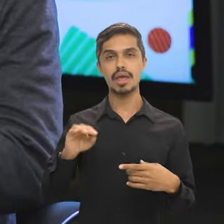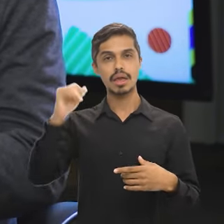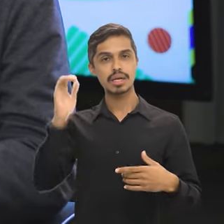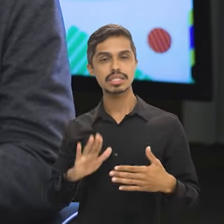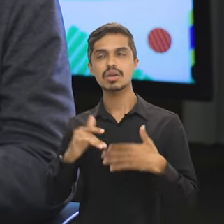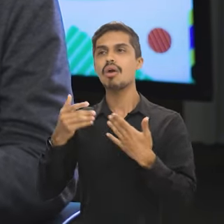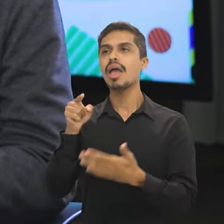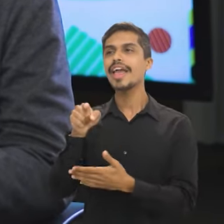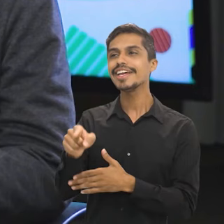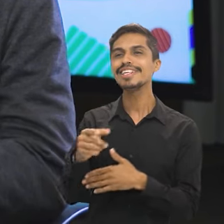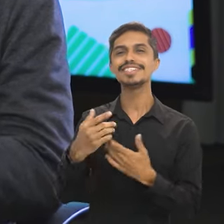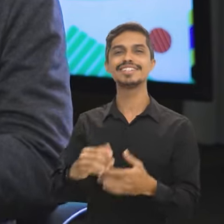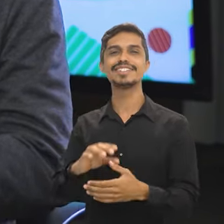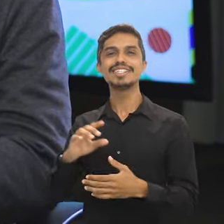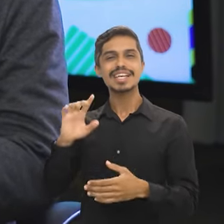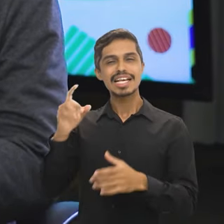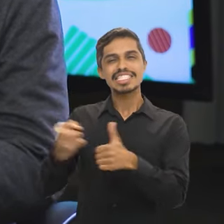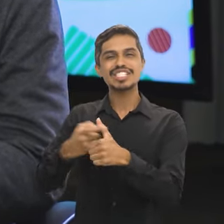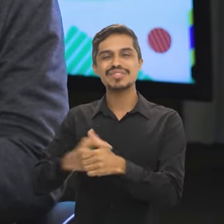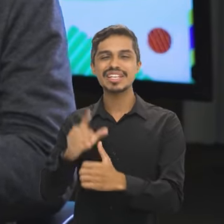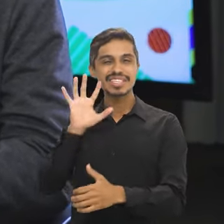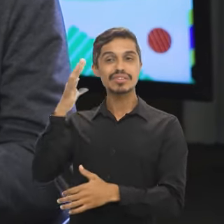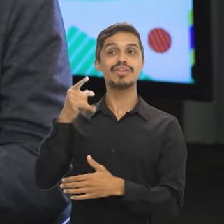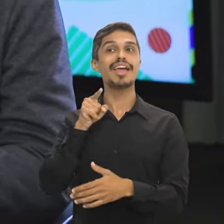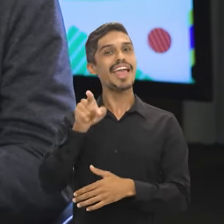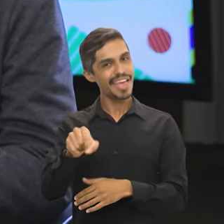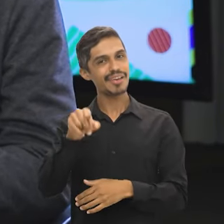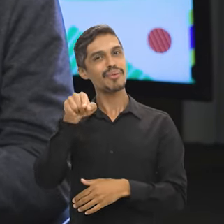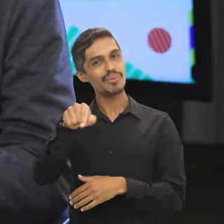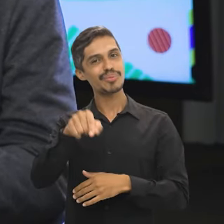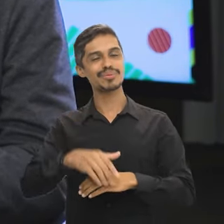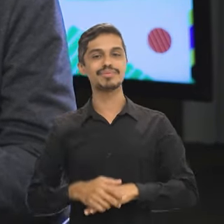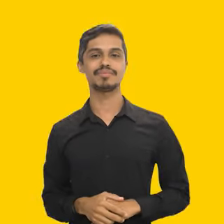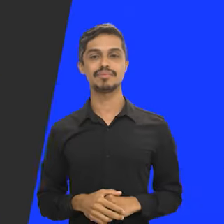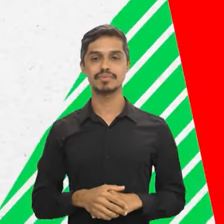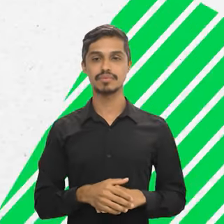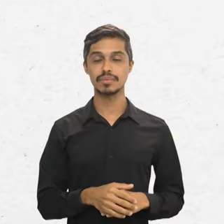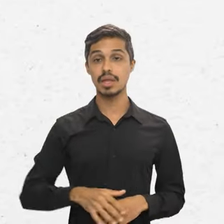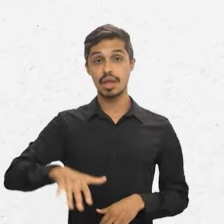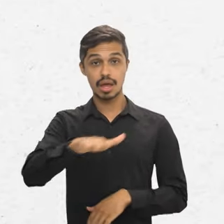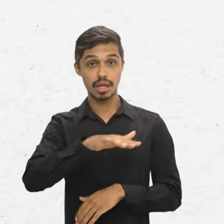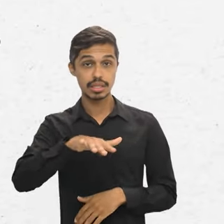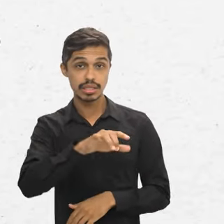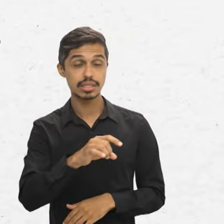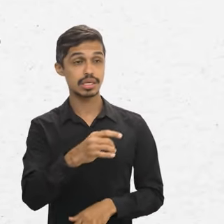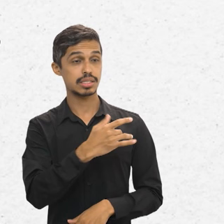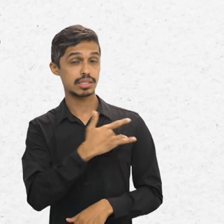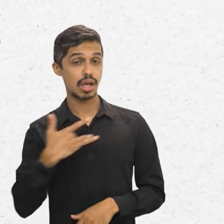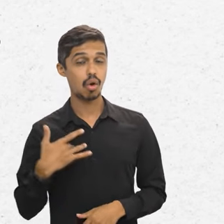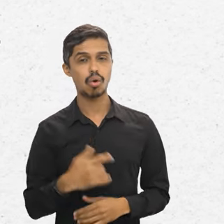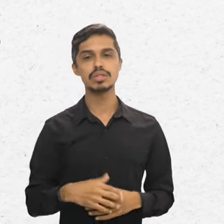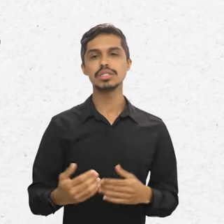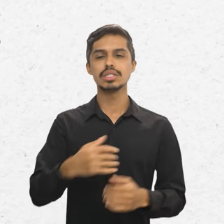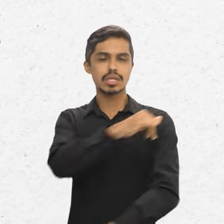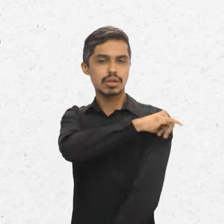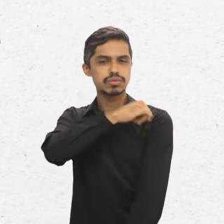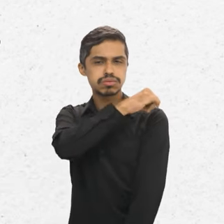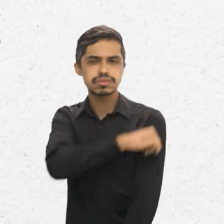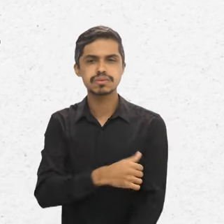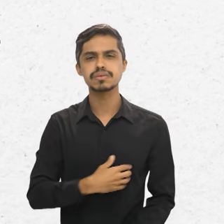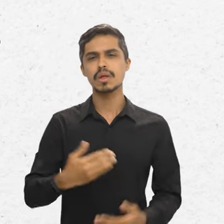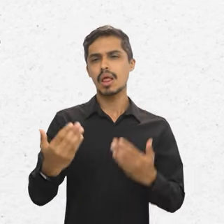bancos ou instituições financeiras, a porta de entrada também foi o GovBR. Para a área da saúde, enfermeira,